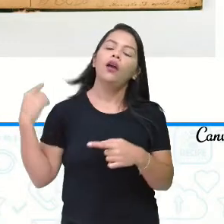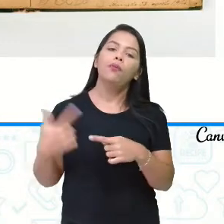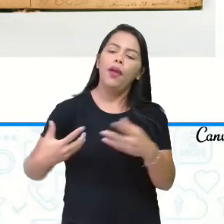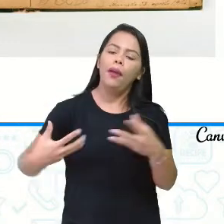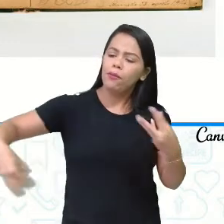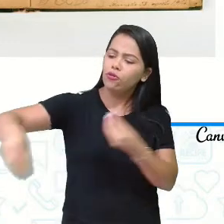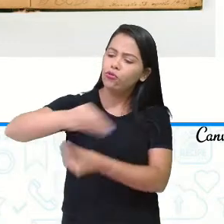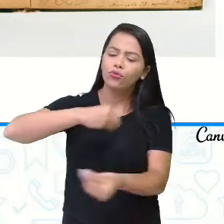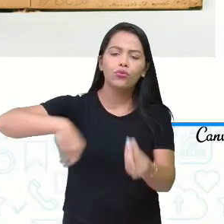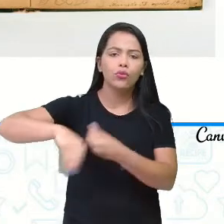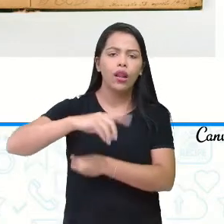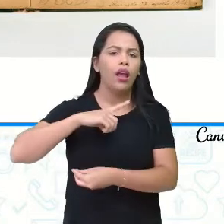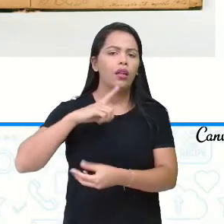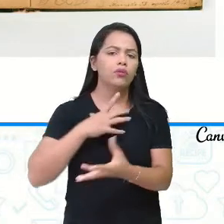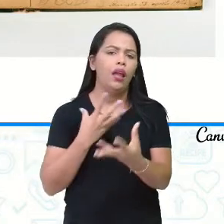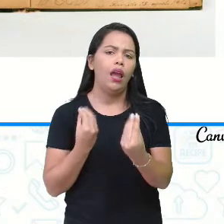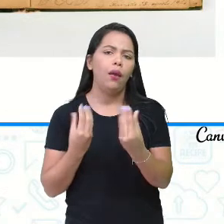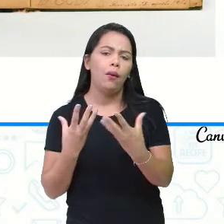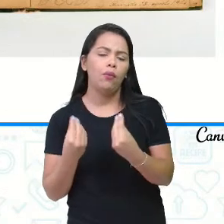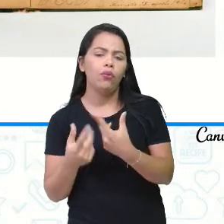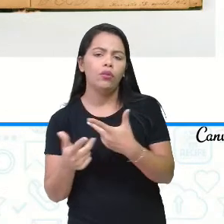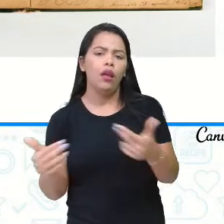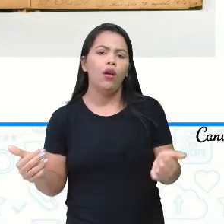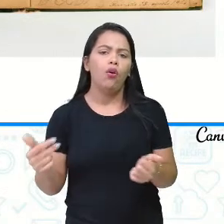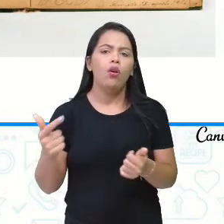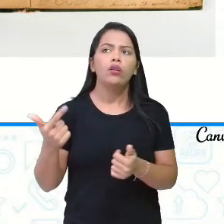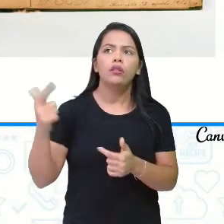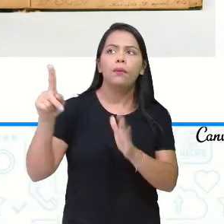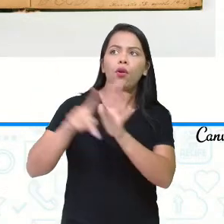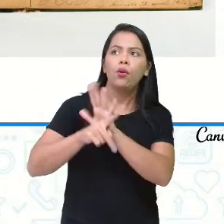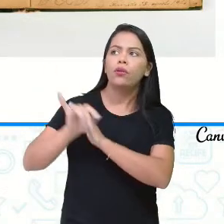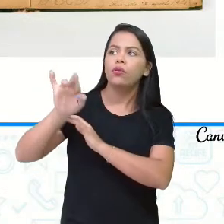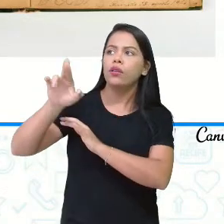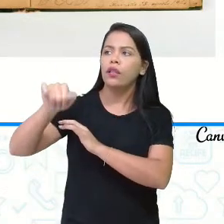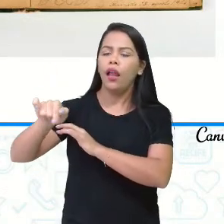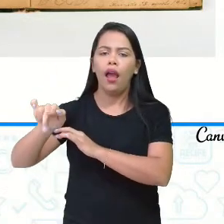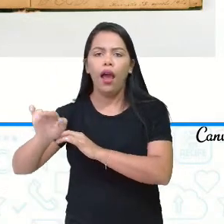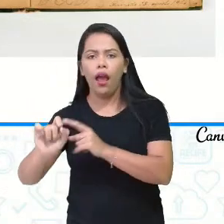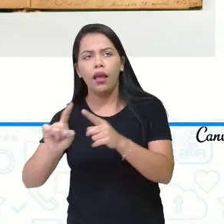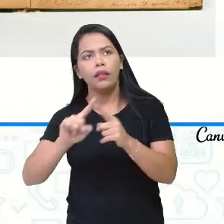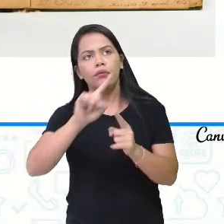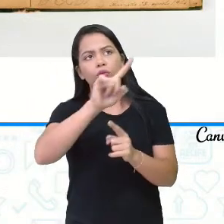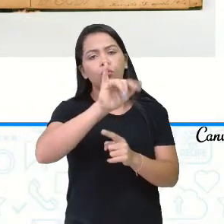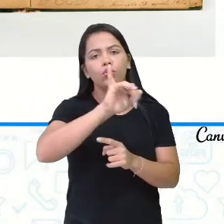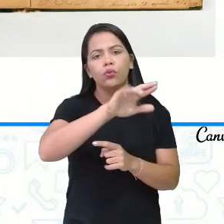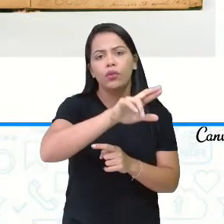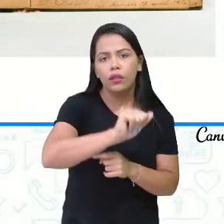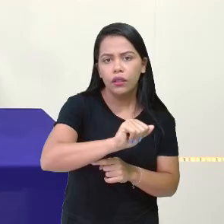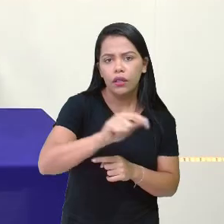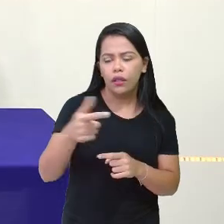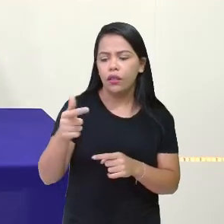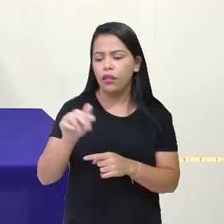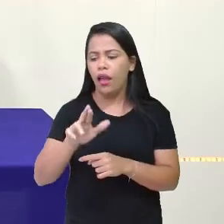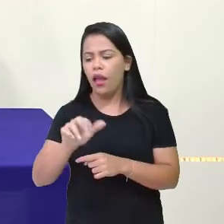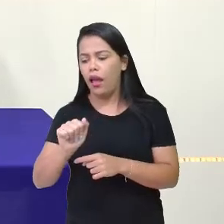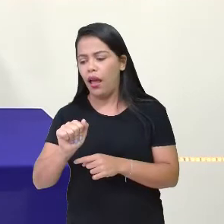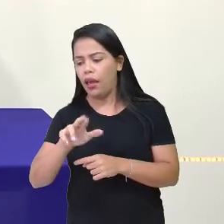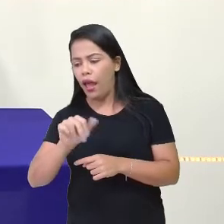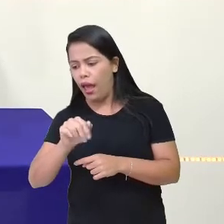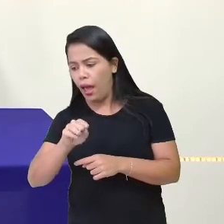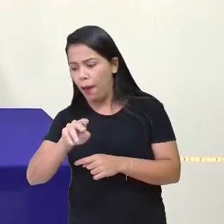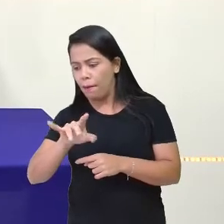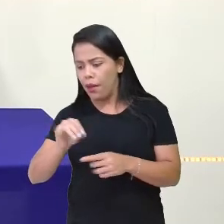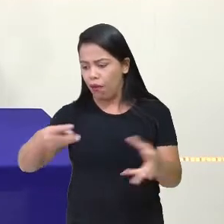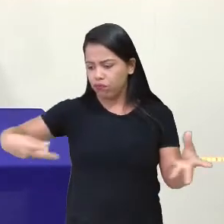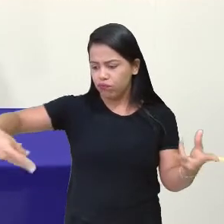misturado. Tem muito ali do Iraque, do Irã, né? Então, é meio misturado. A Arábia, então fazem aquela